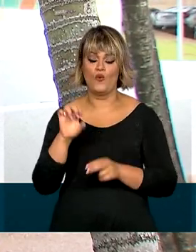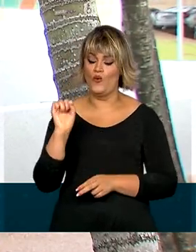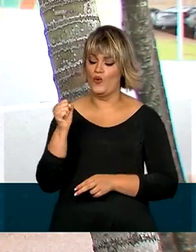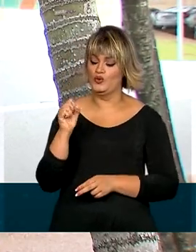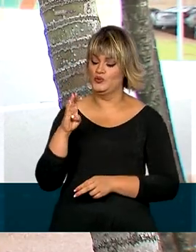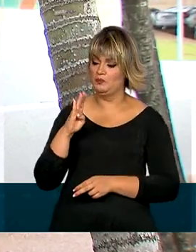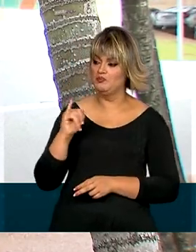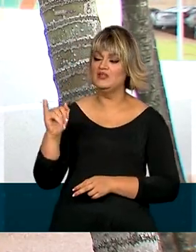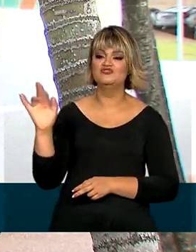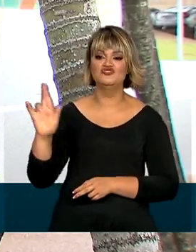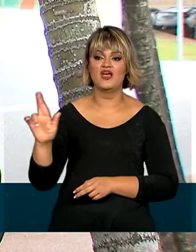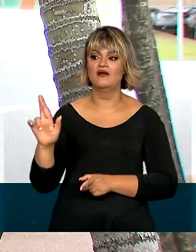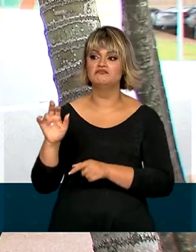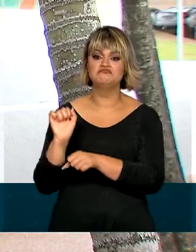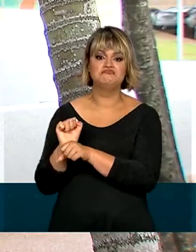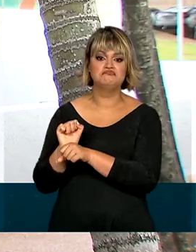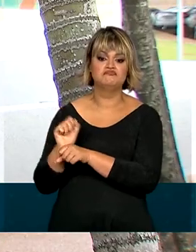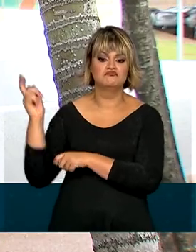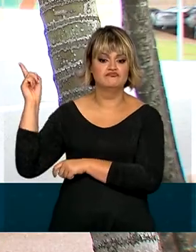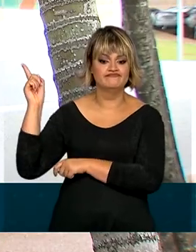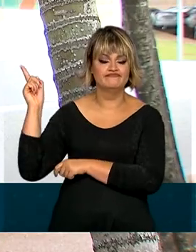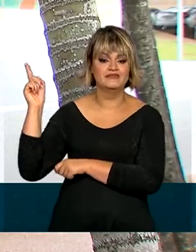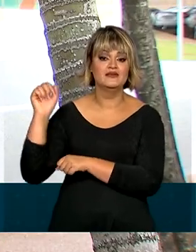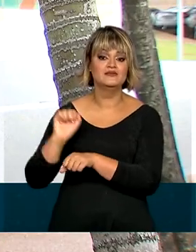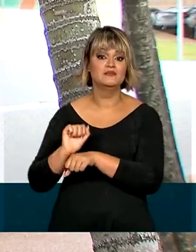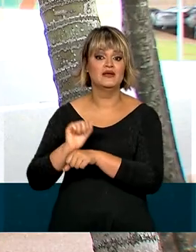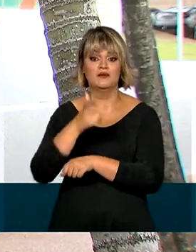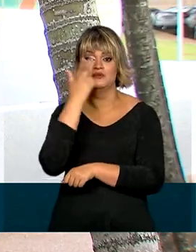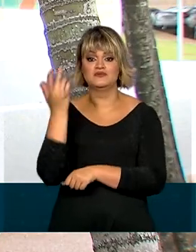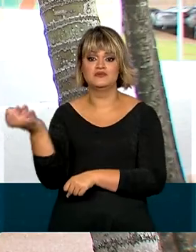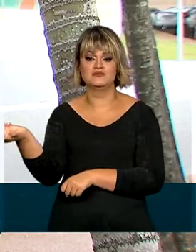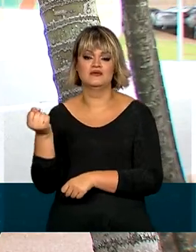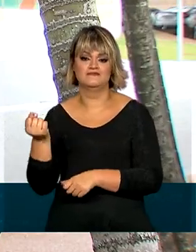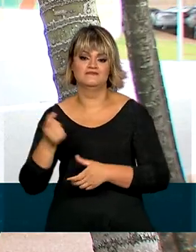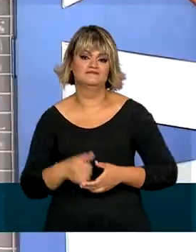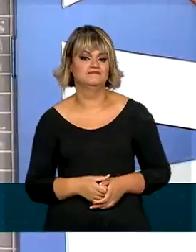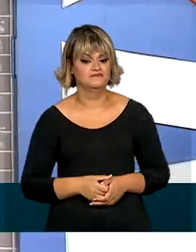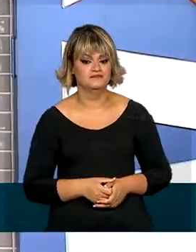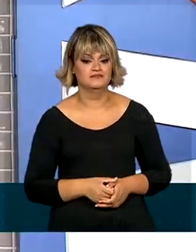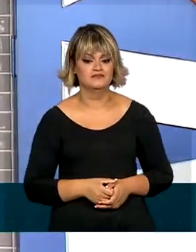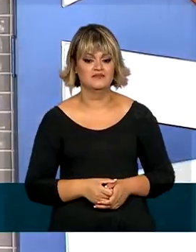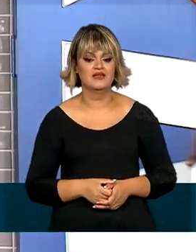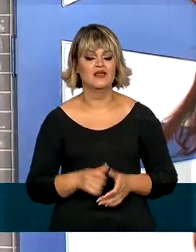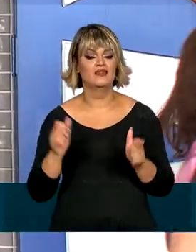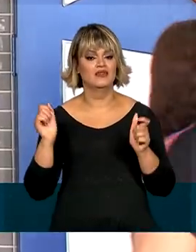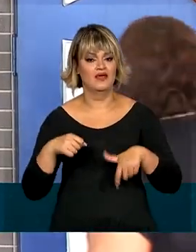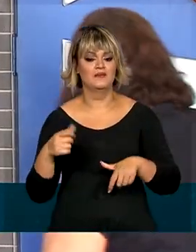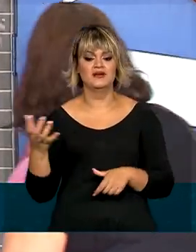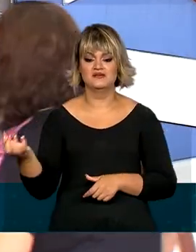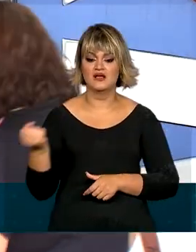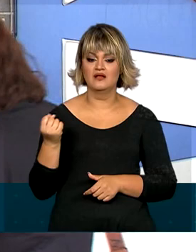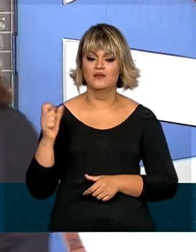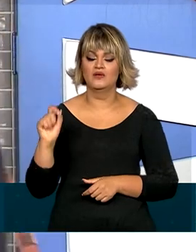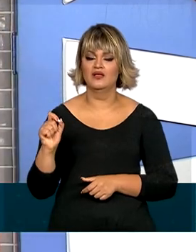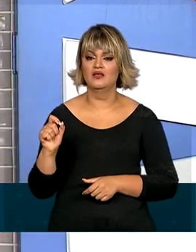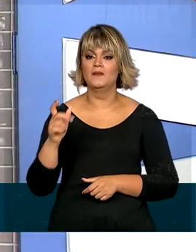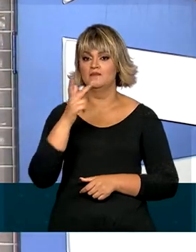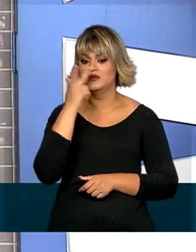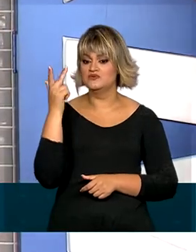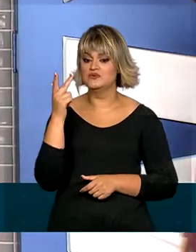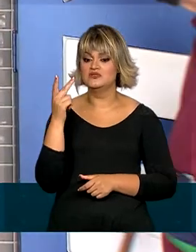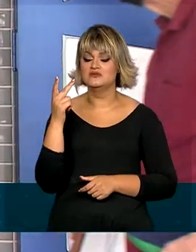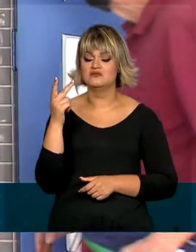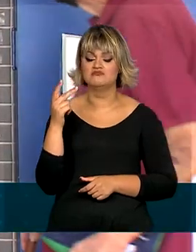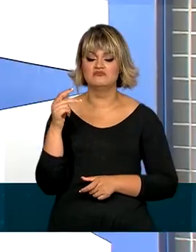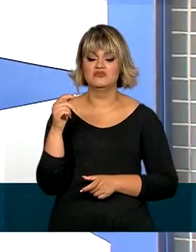bilhões de reais estão aqui na Caixa à espera desses beneficiários. Podem realizar o saque os trabalhadores com